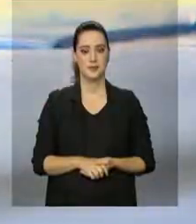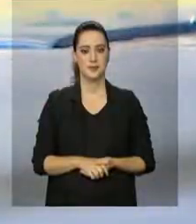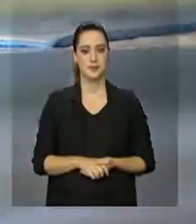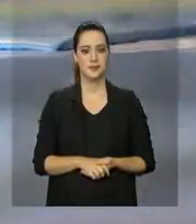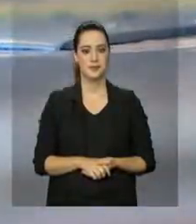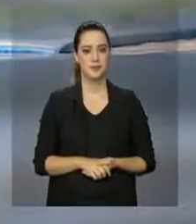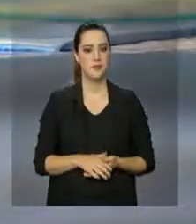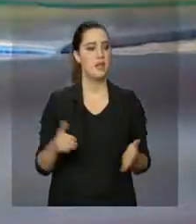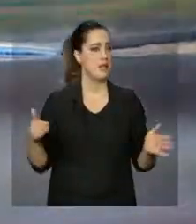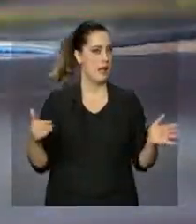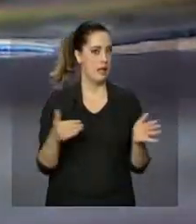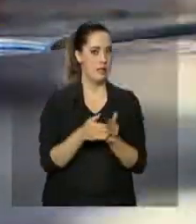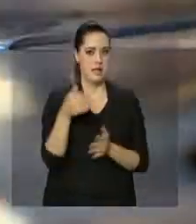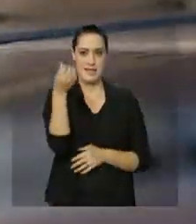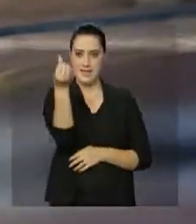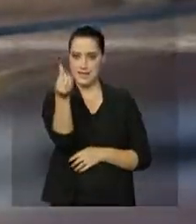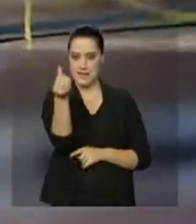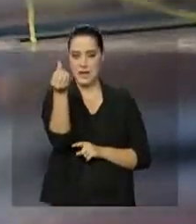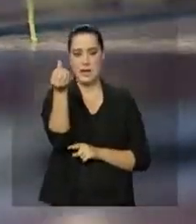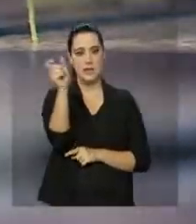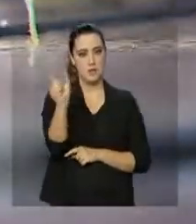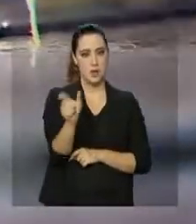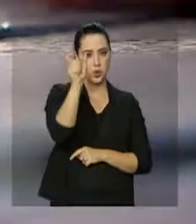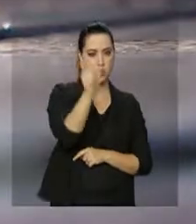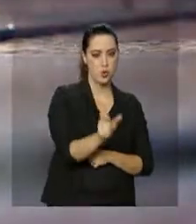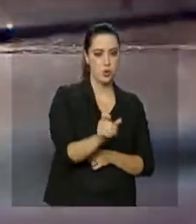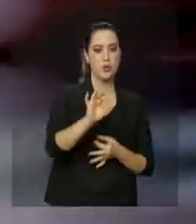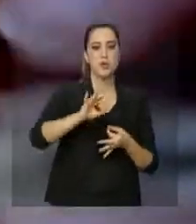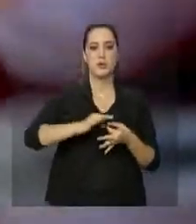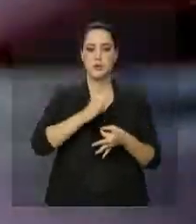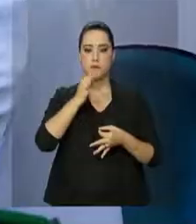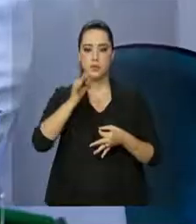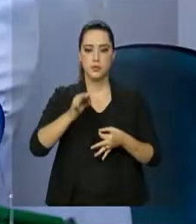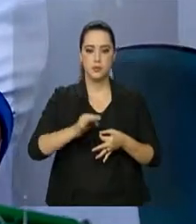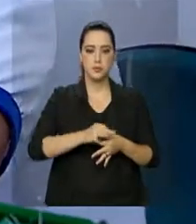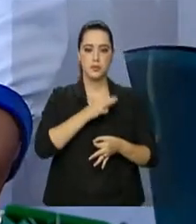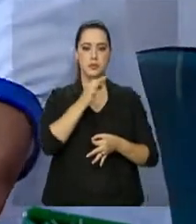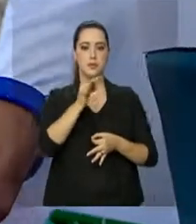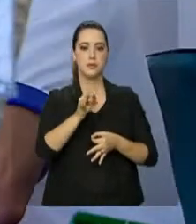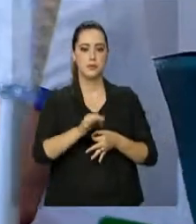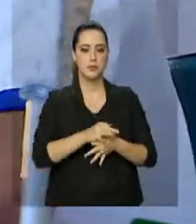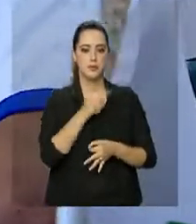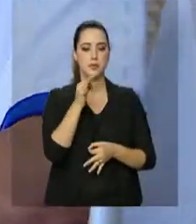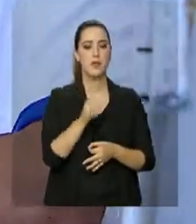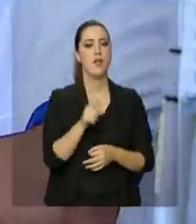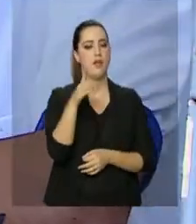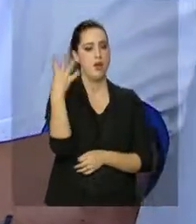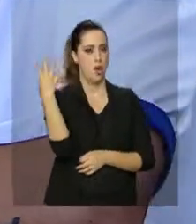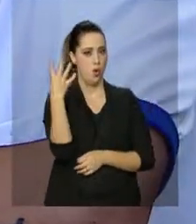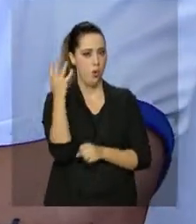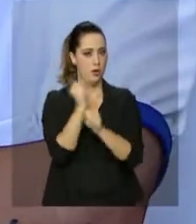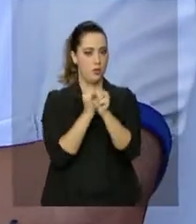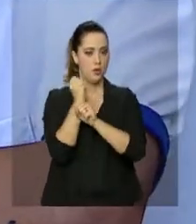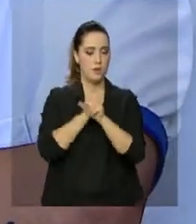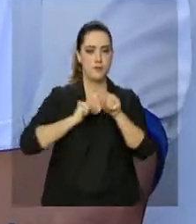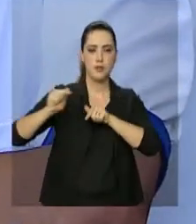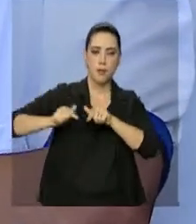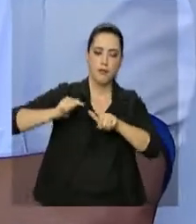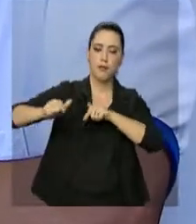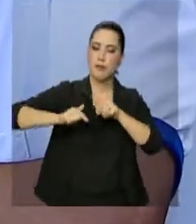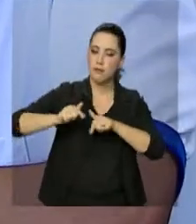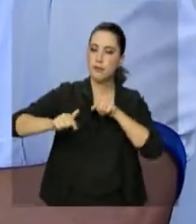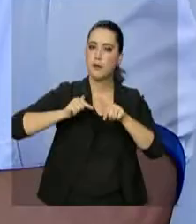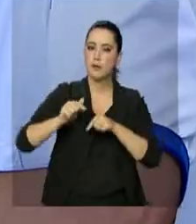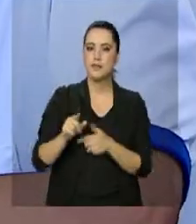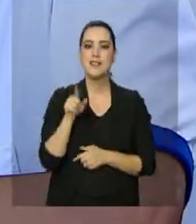São até seis pessoas colocando fio por fio na máquina. Alex está há quatro anos na fábrica. Ele tem uma